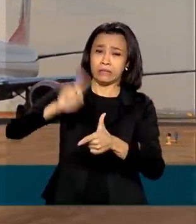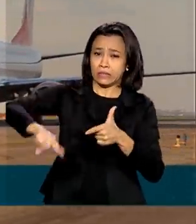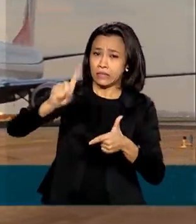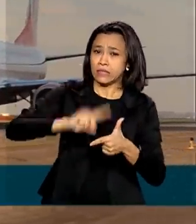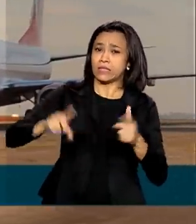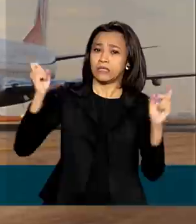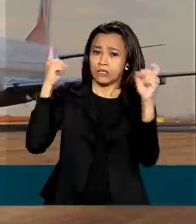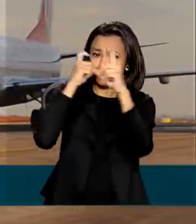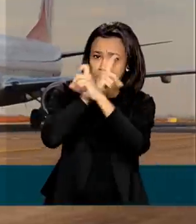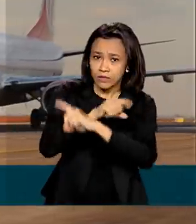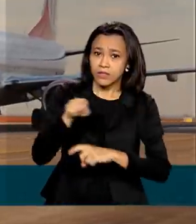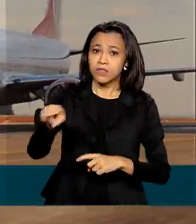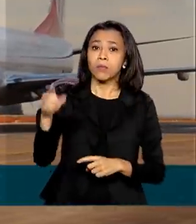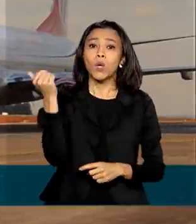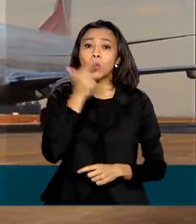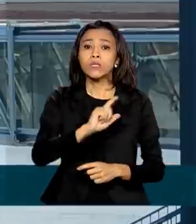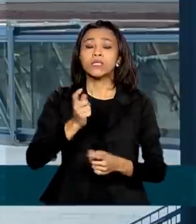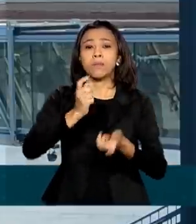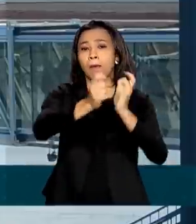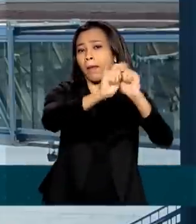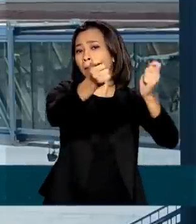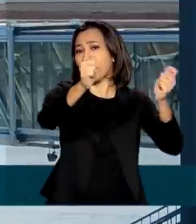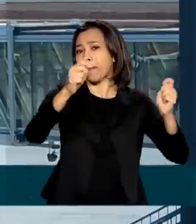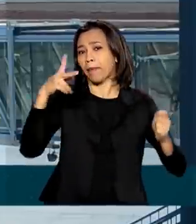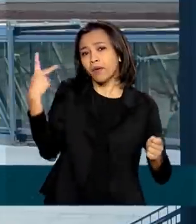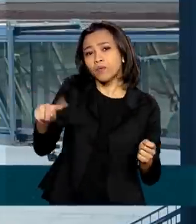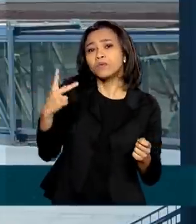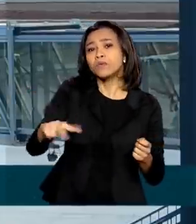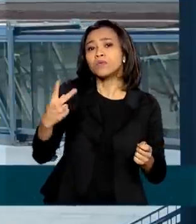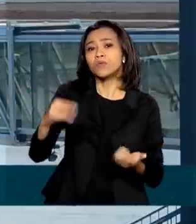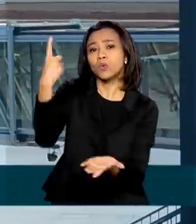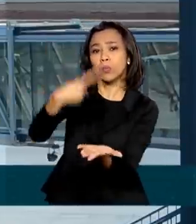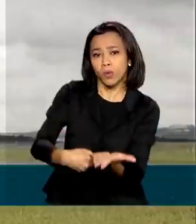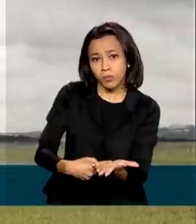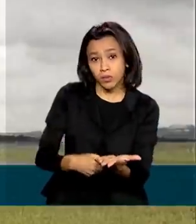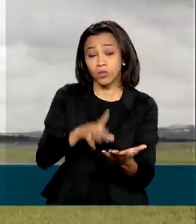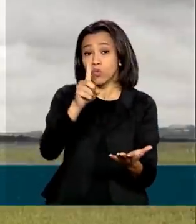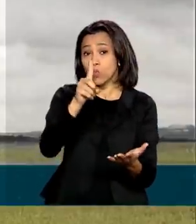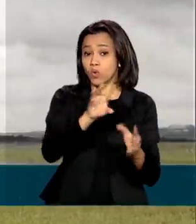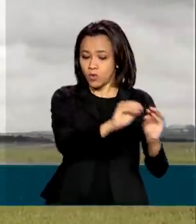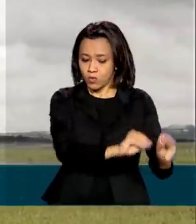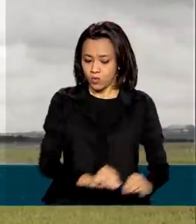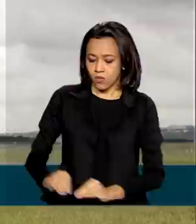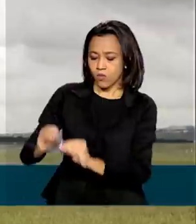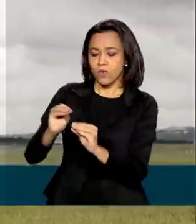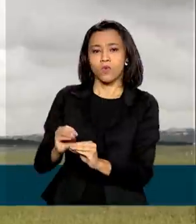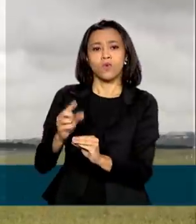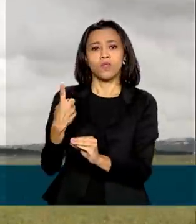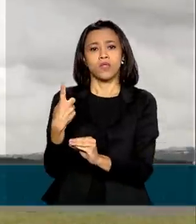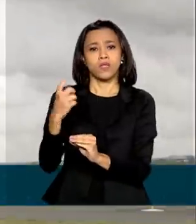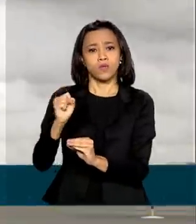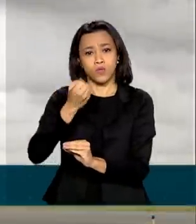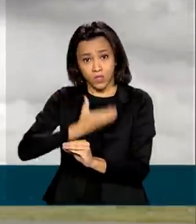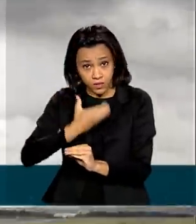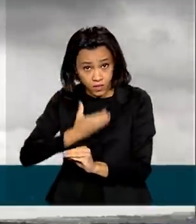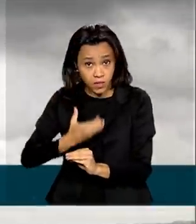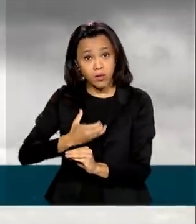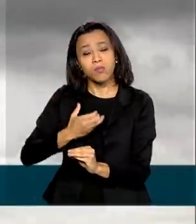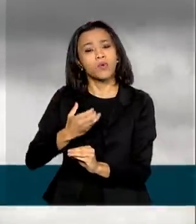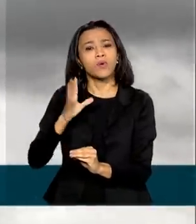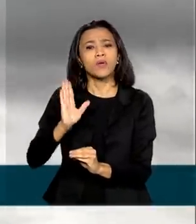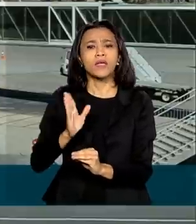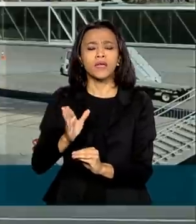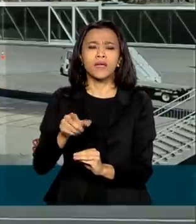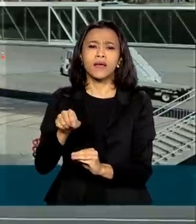dificuldades para honrar os compromissos. Uma das medidas prorroga para 18 de dezembro o pagamento de contribuições que vencem em 2020